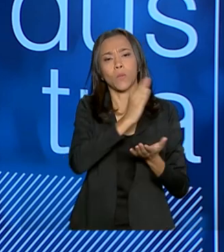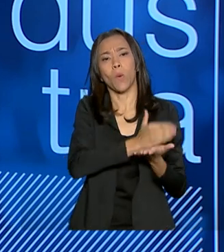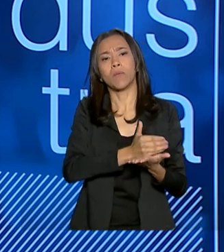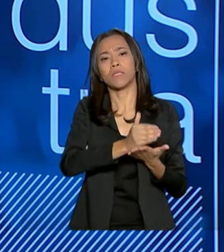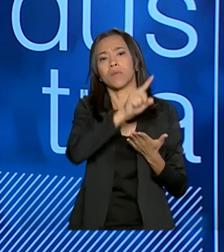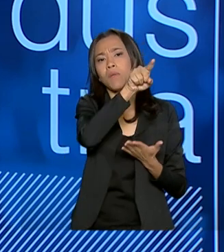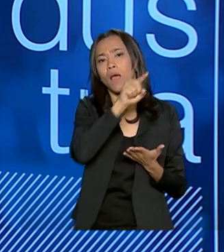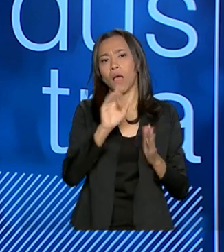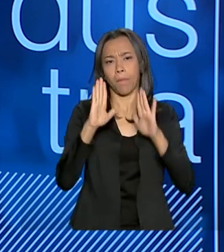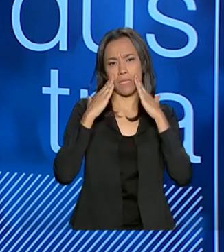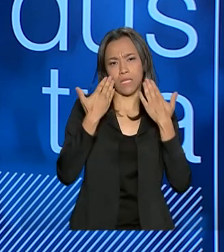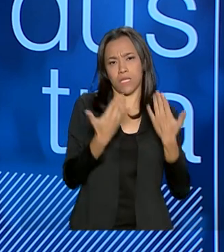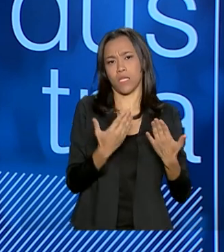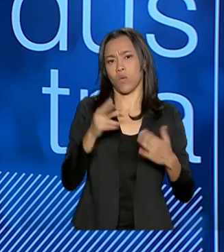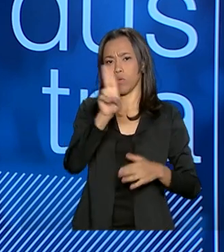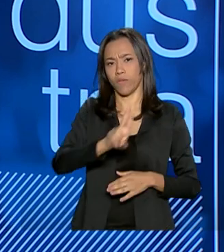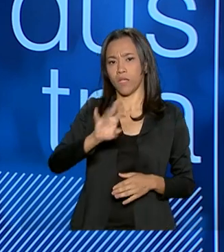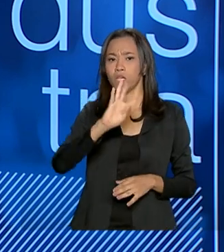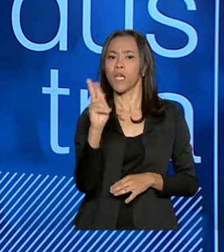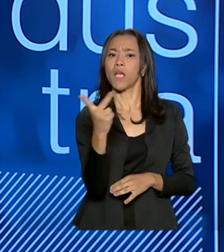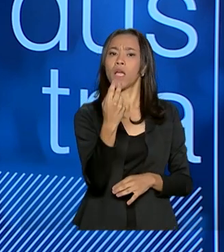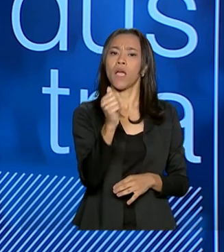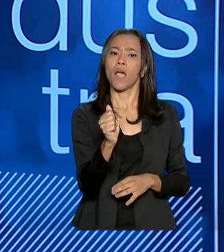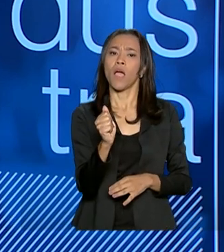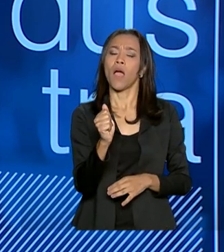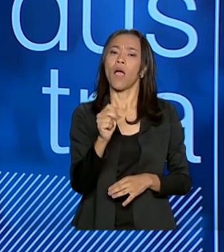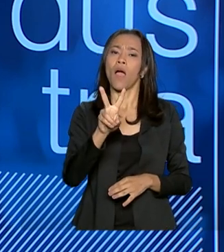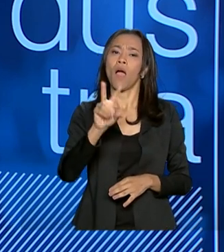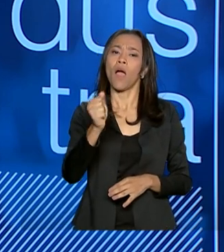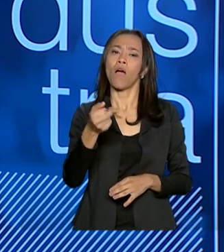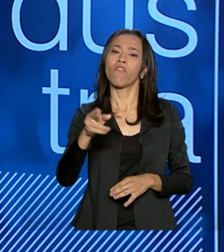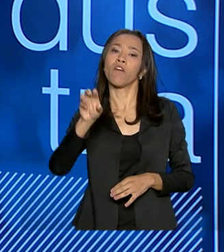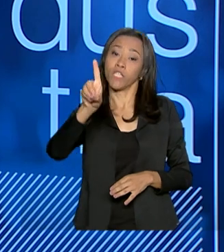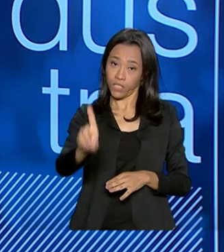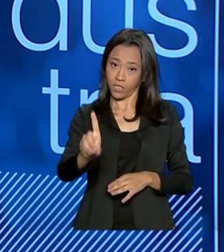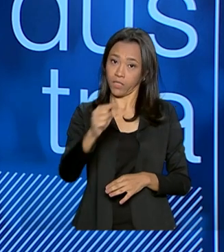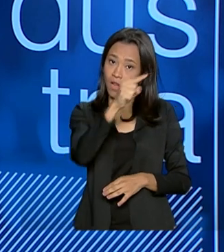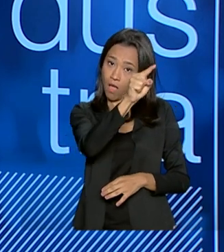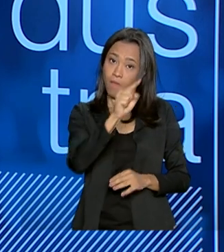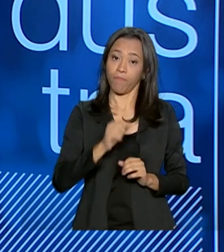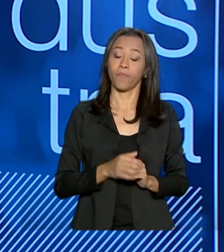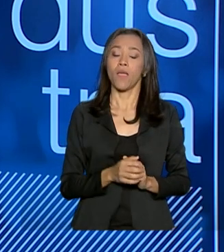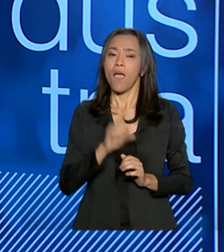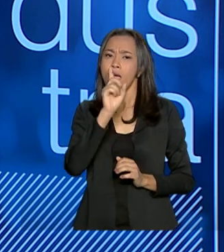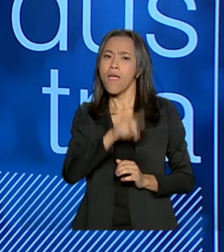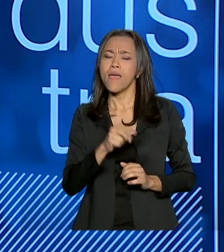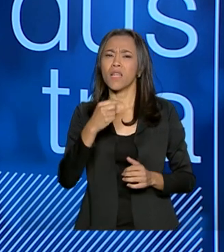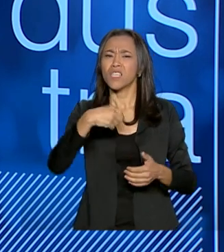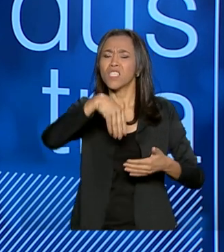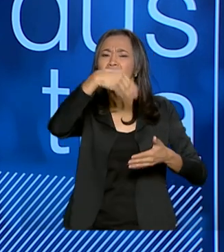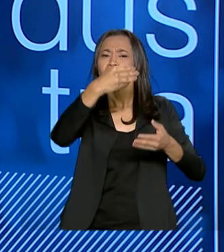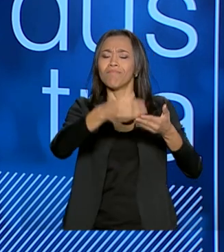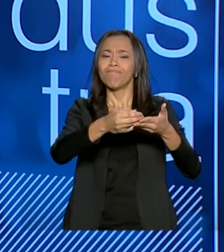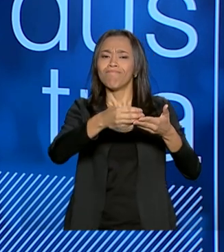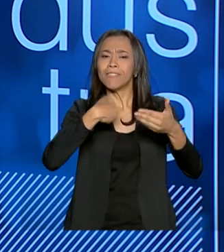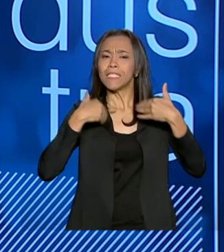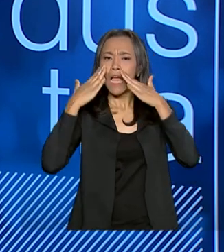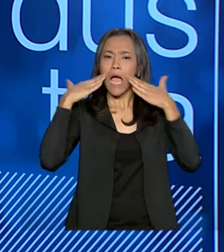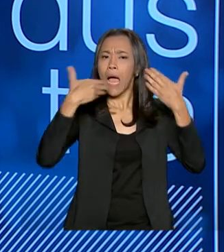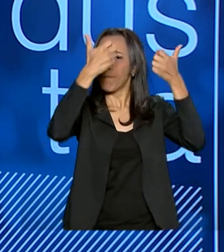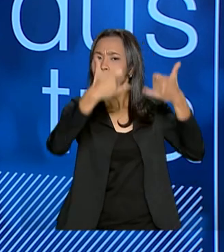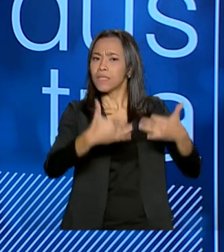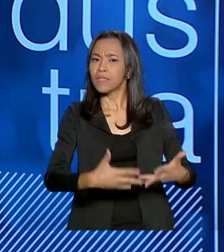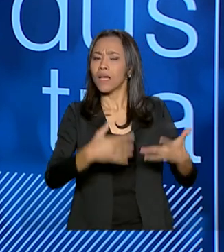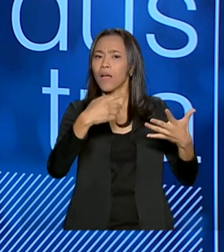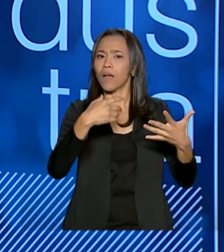apresentação em Harvard, na Brasil Conference, a minha visão era desmistificar o que vem sendo colocado de forma